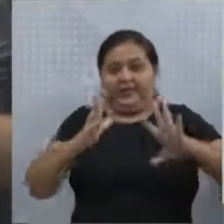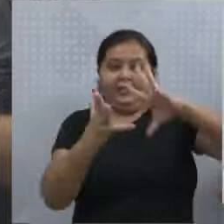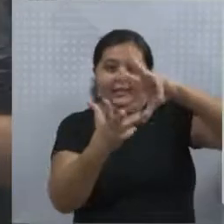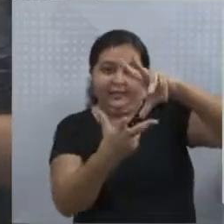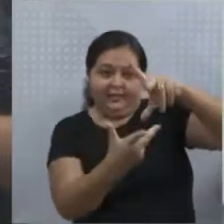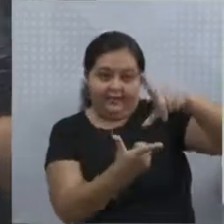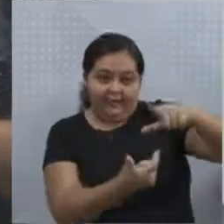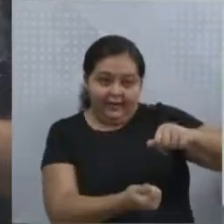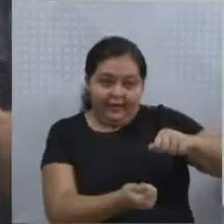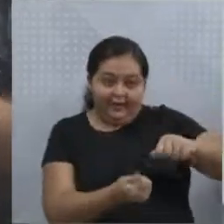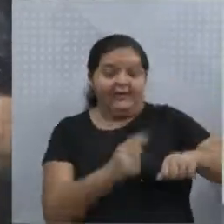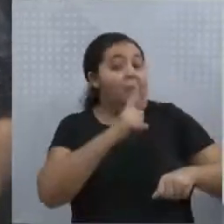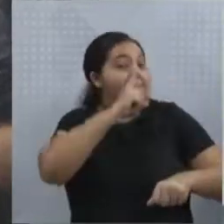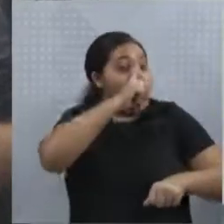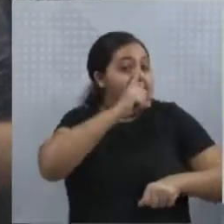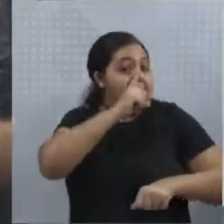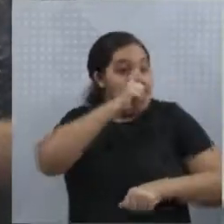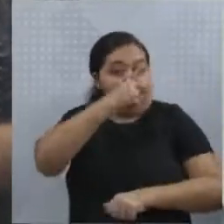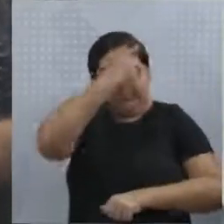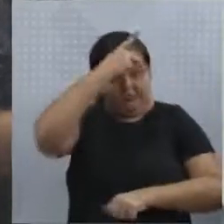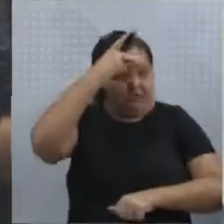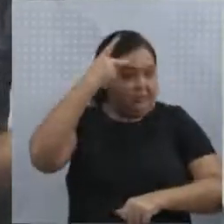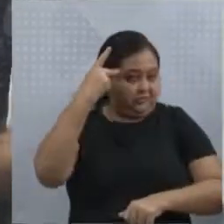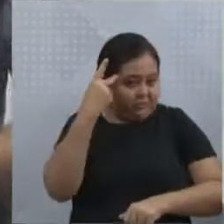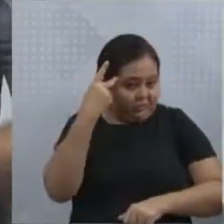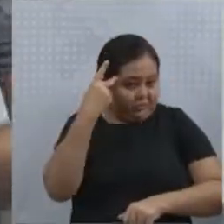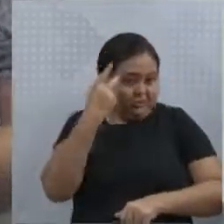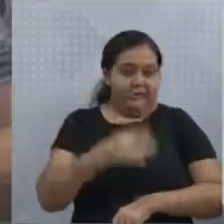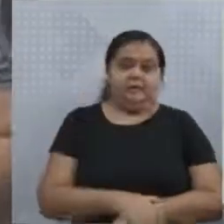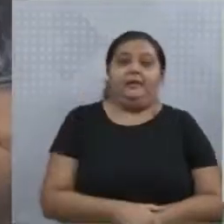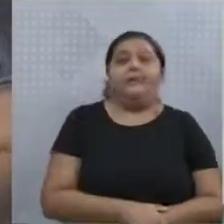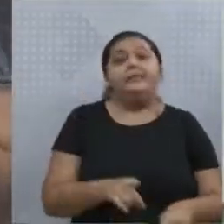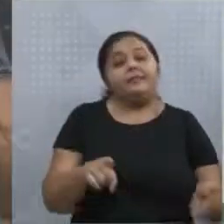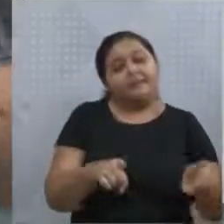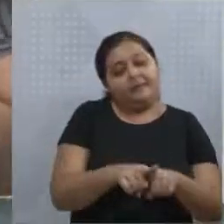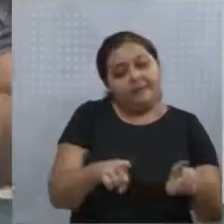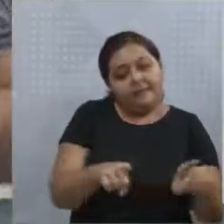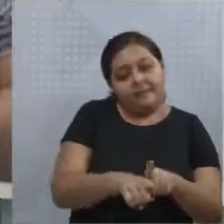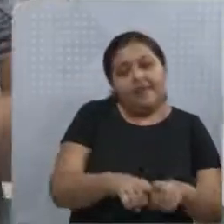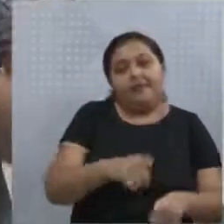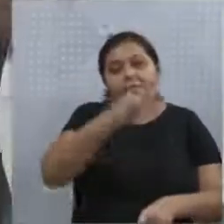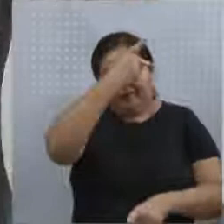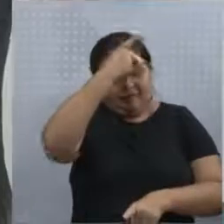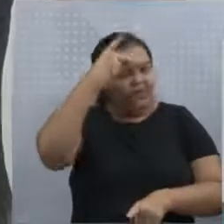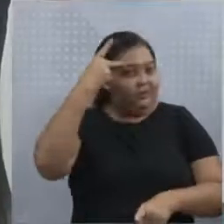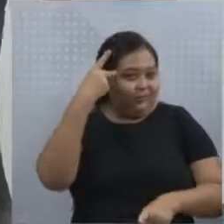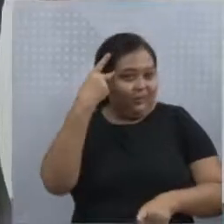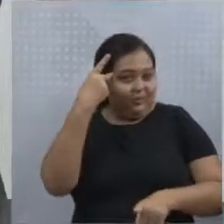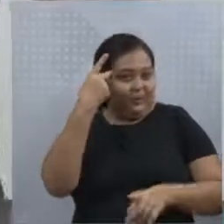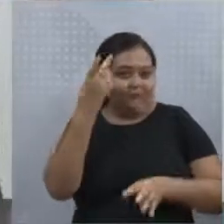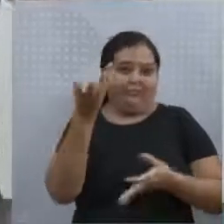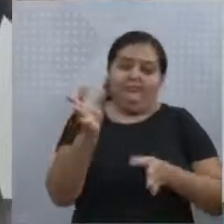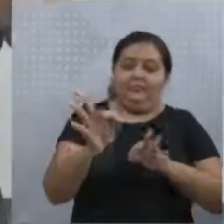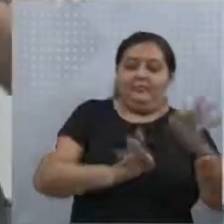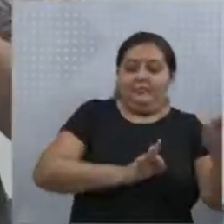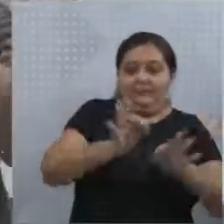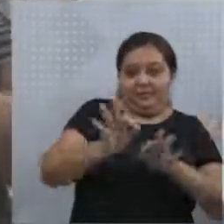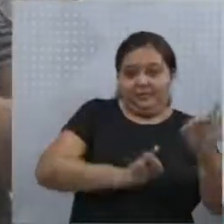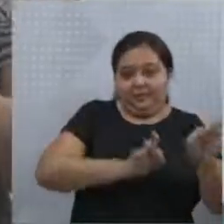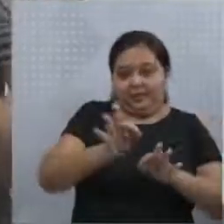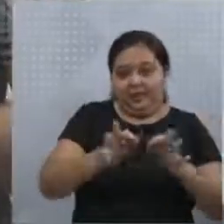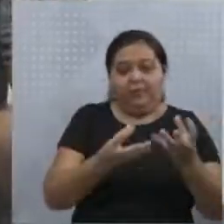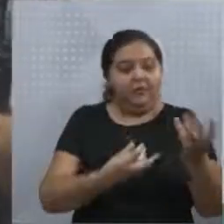põem em risco os seres vivos que estão em seu entorno. Também podem ser provocados pela ação do homem. Por exemplo, a questão da ação